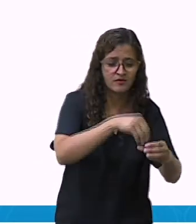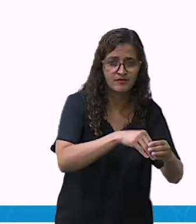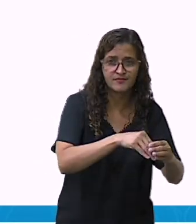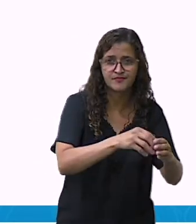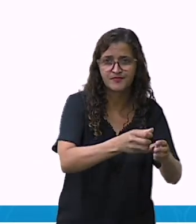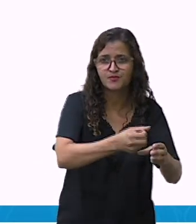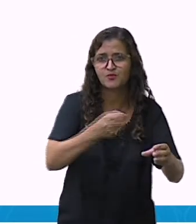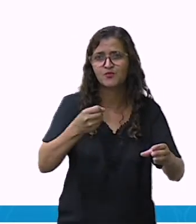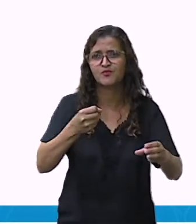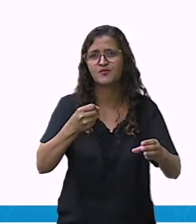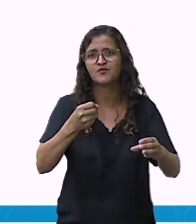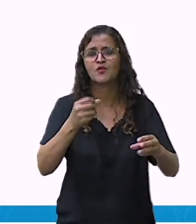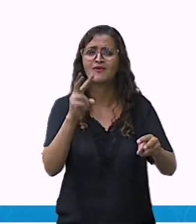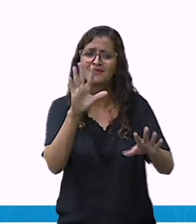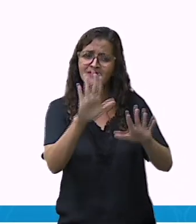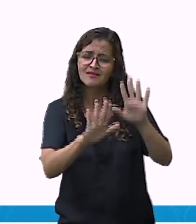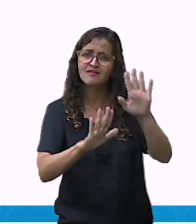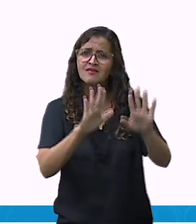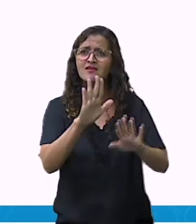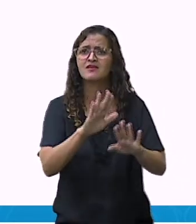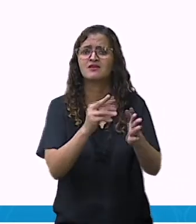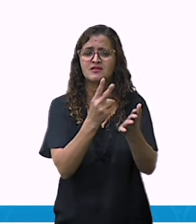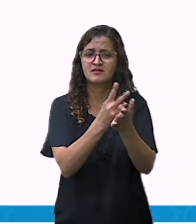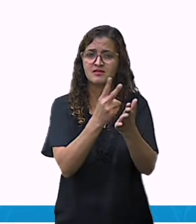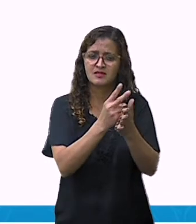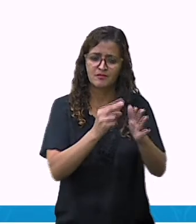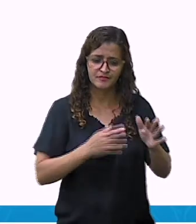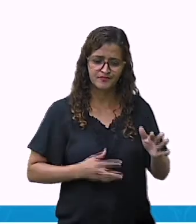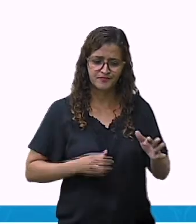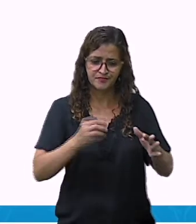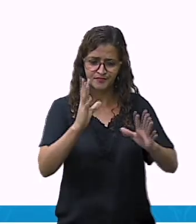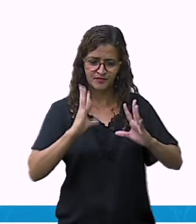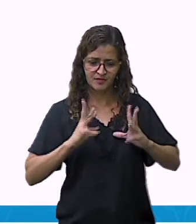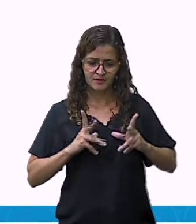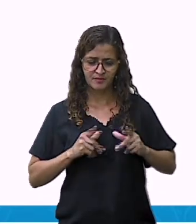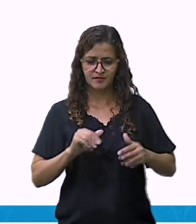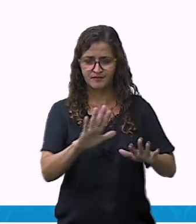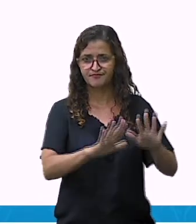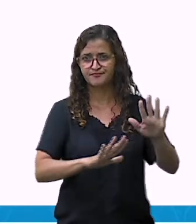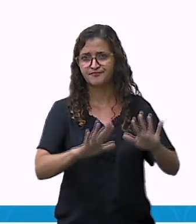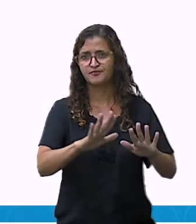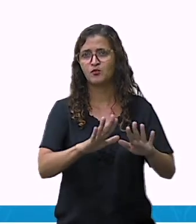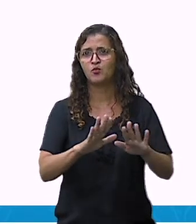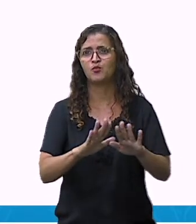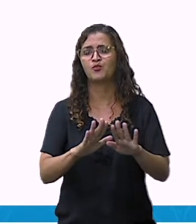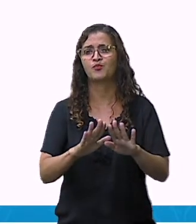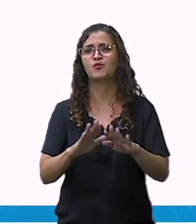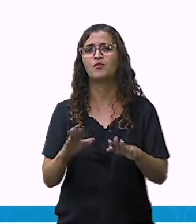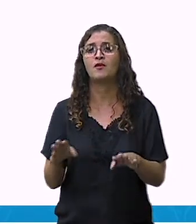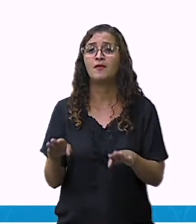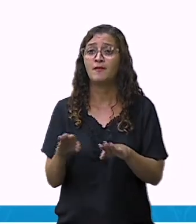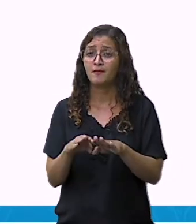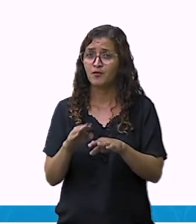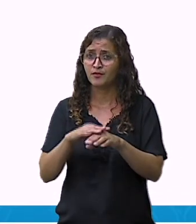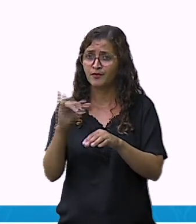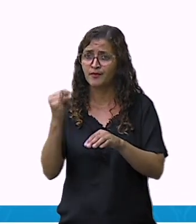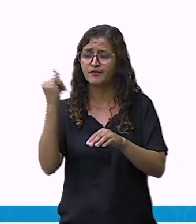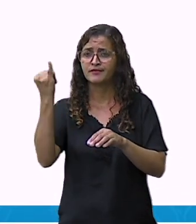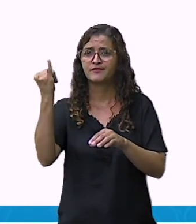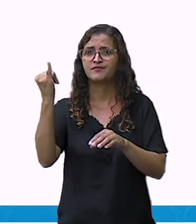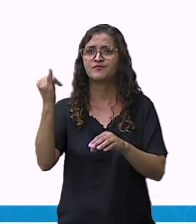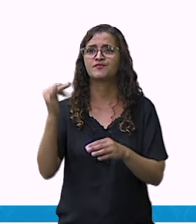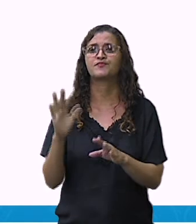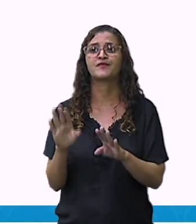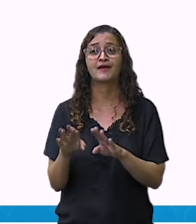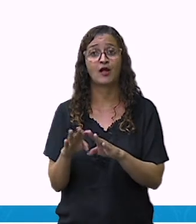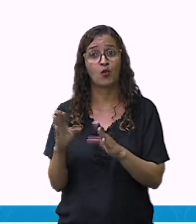casa e da nossa saúde também. Três, porque os fungos são úteis.